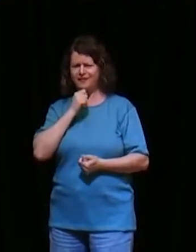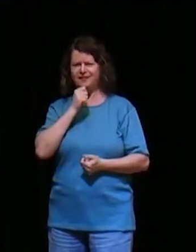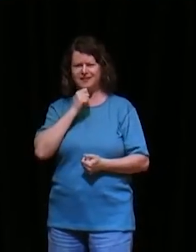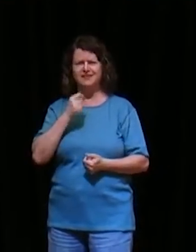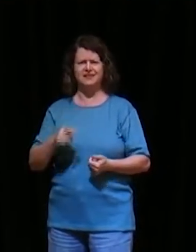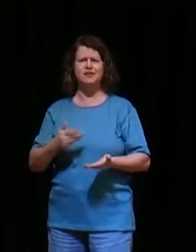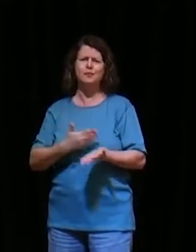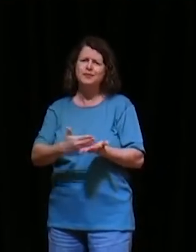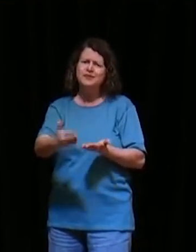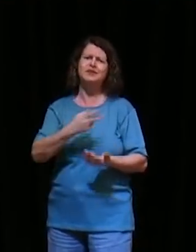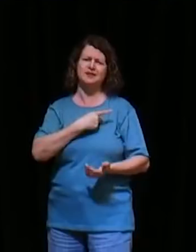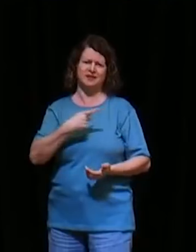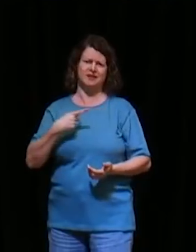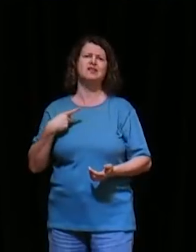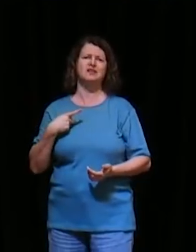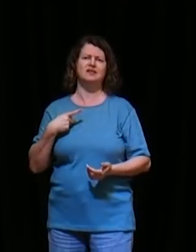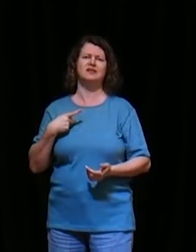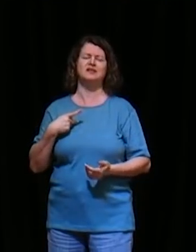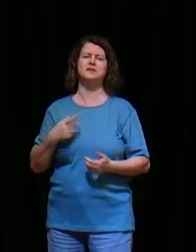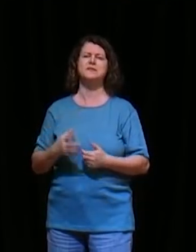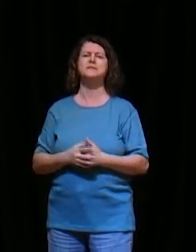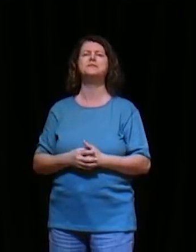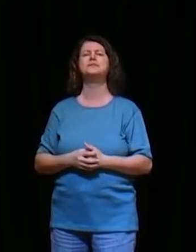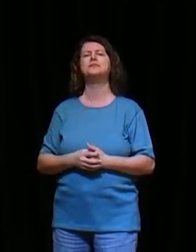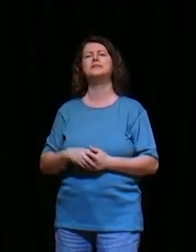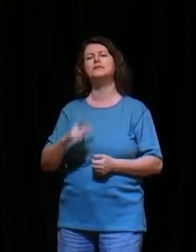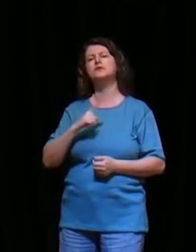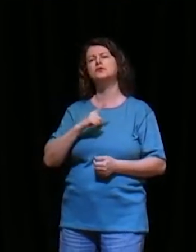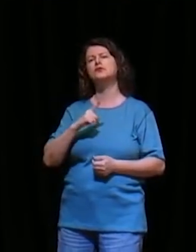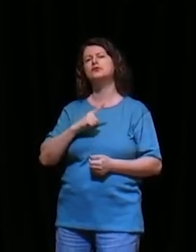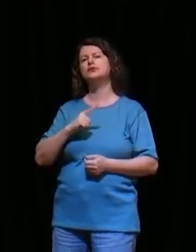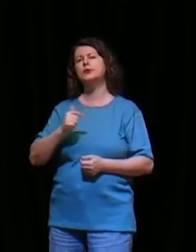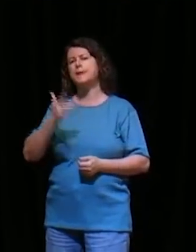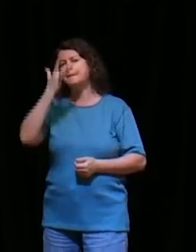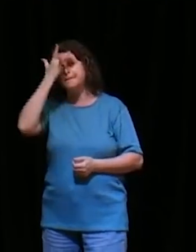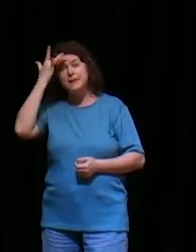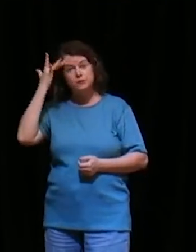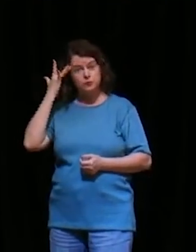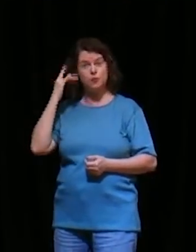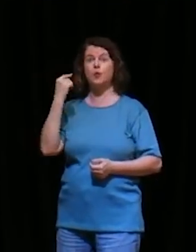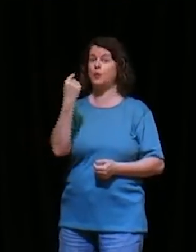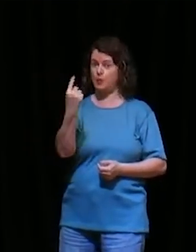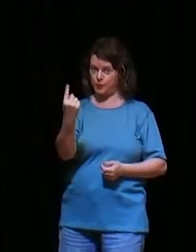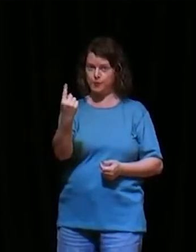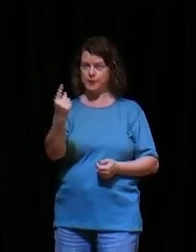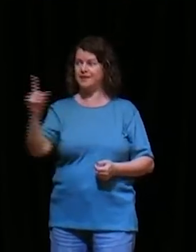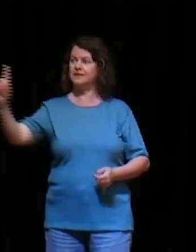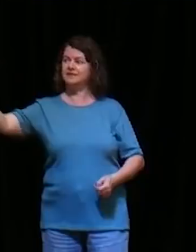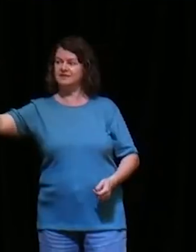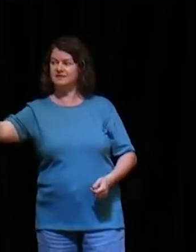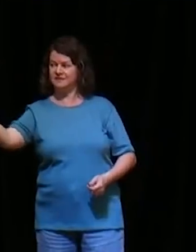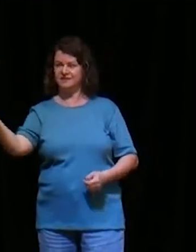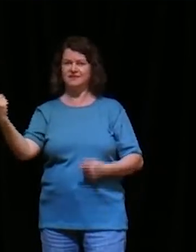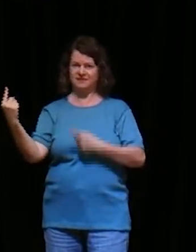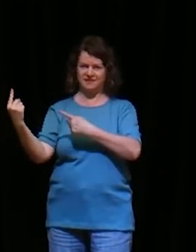jovem pastor, e, tinha um caso, libertação, assim, muito grave, que eu atendia,